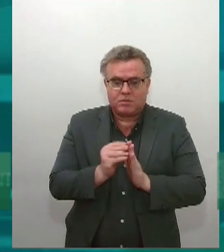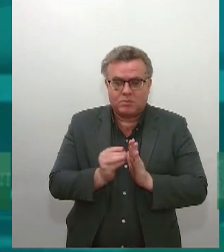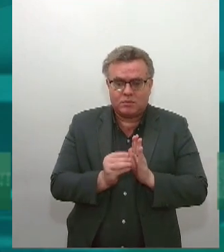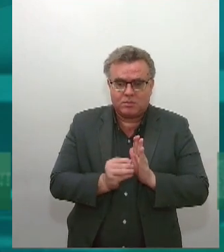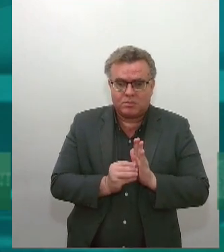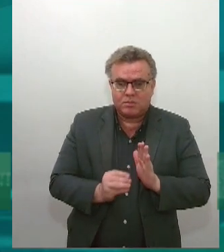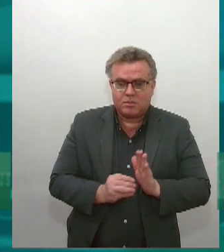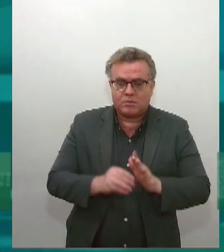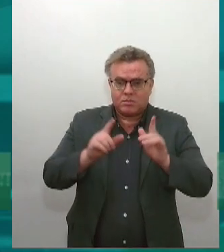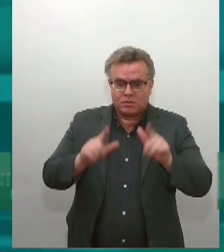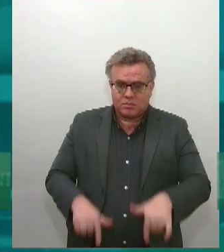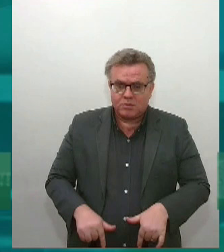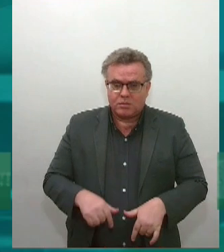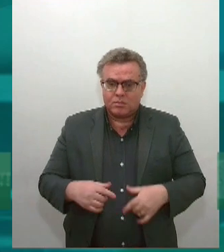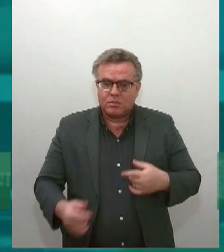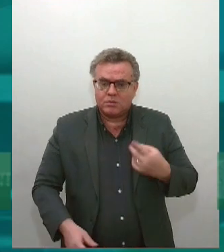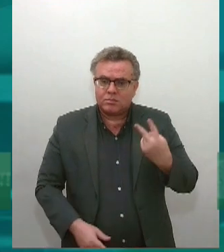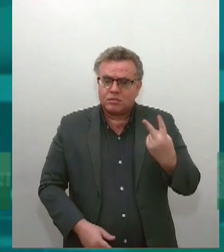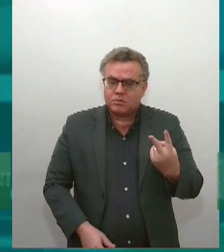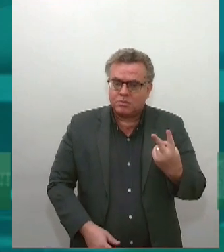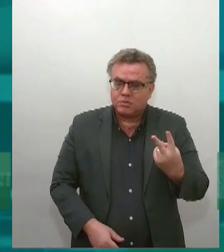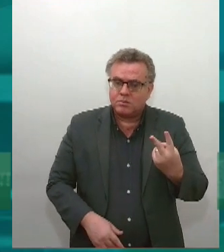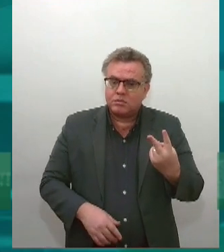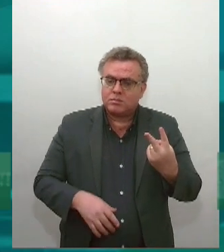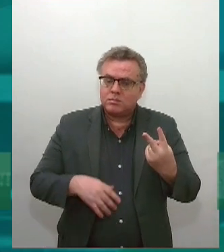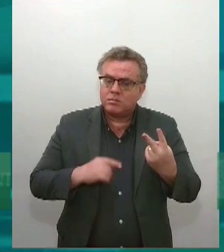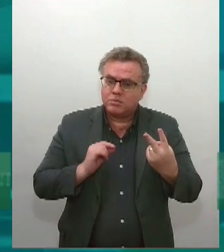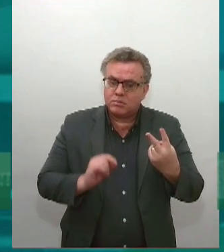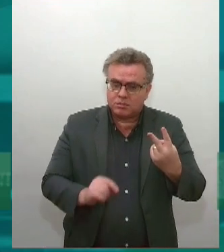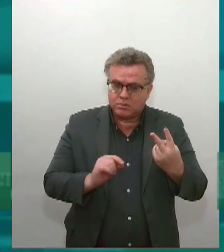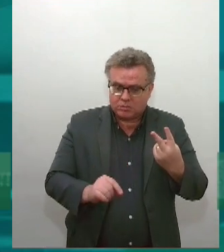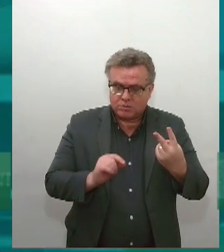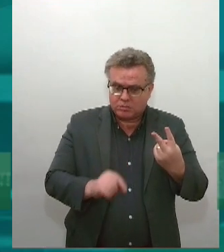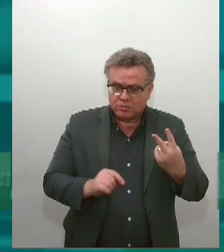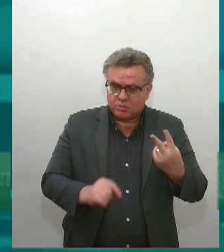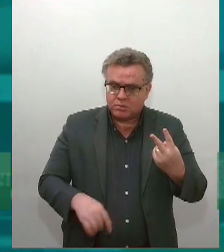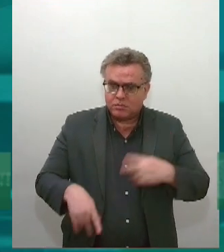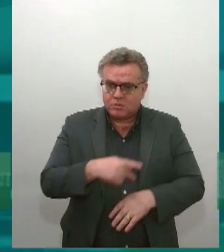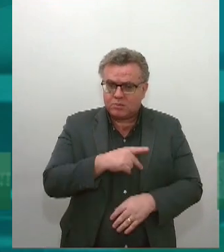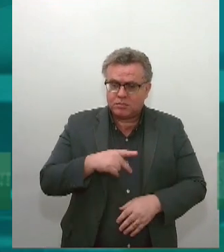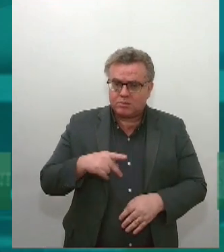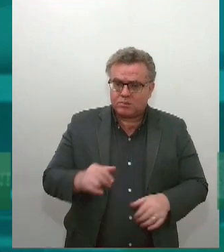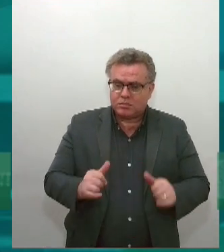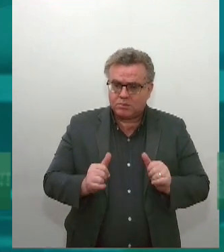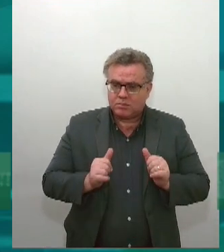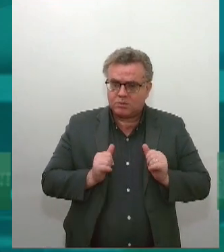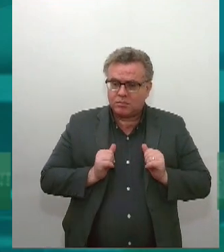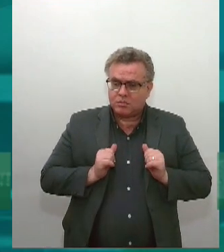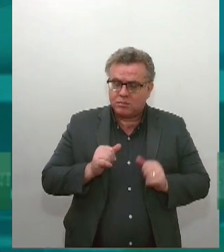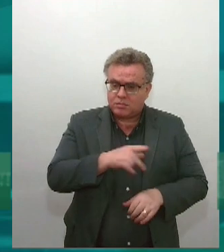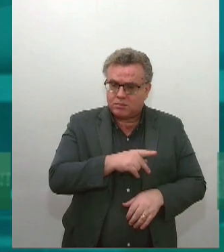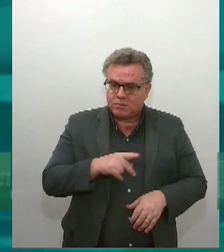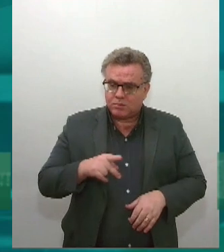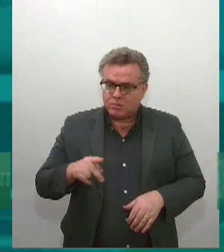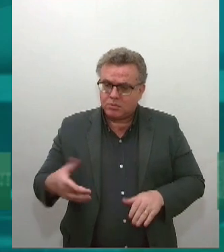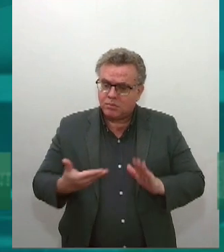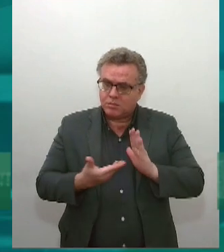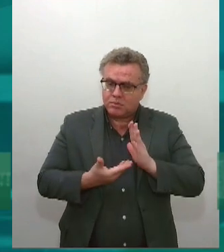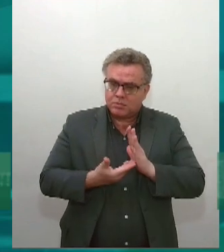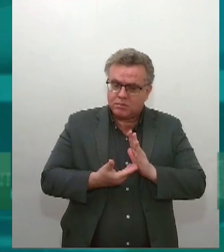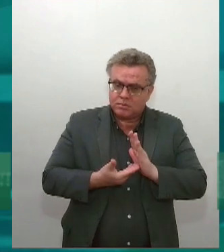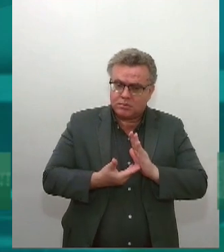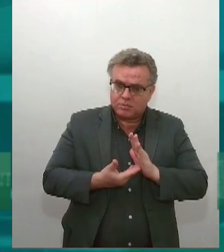ponto 2, que suspenda ato do presidente da República, do presidente do Senado Federal, do presidente da Câmara dos